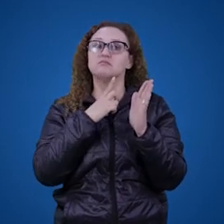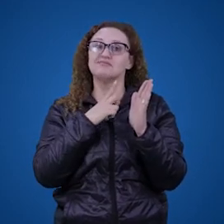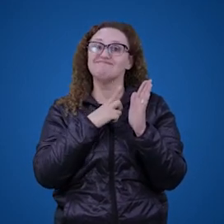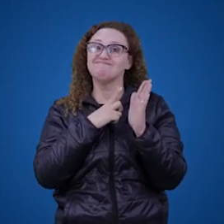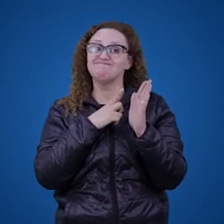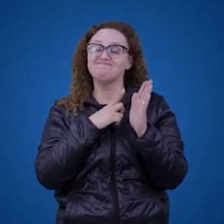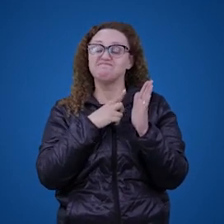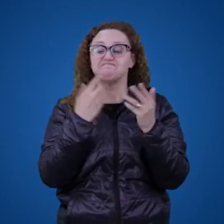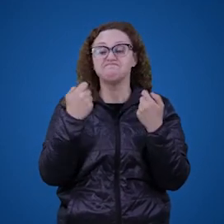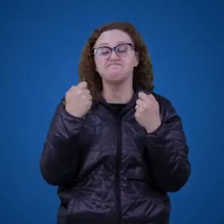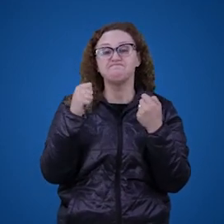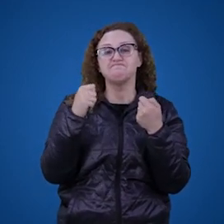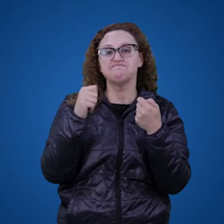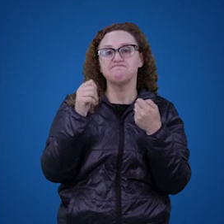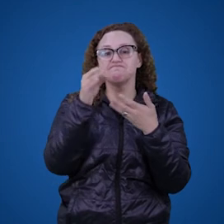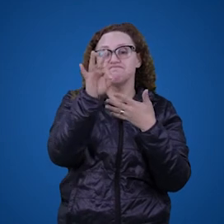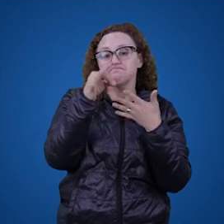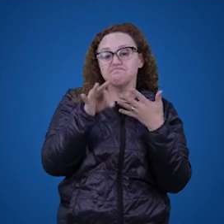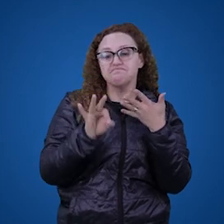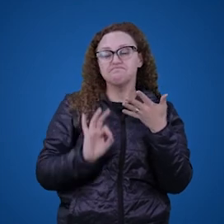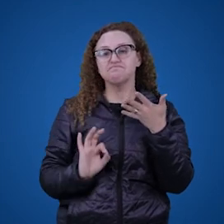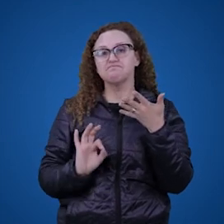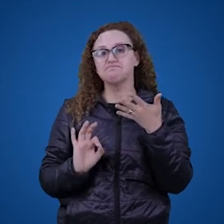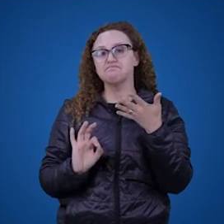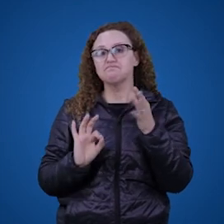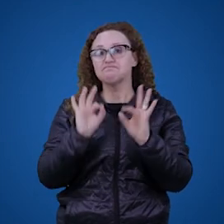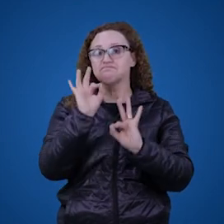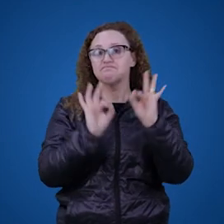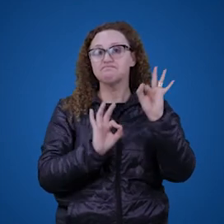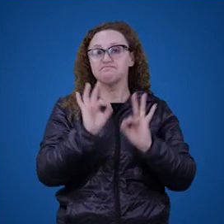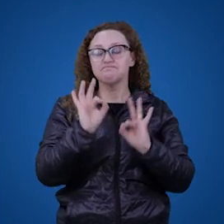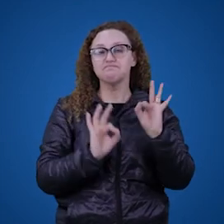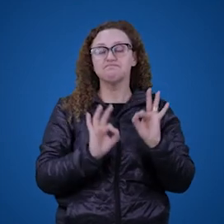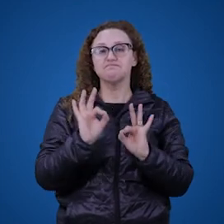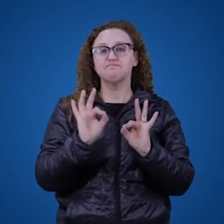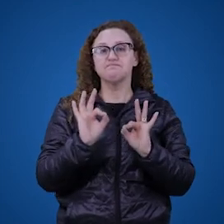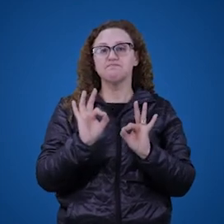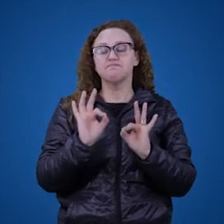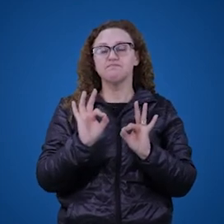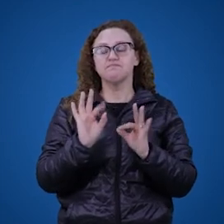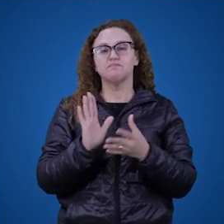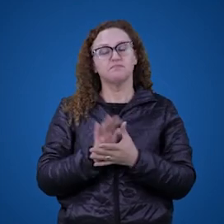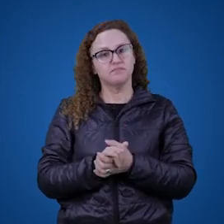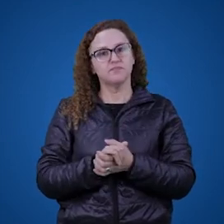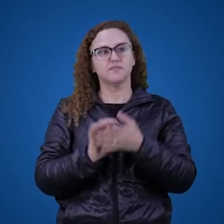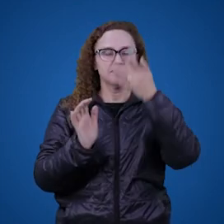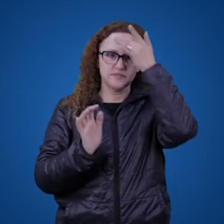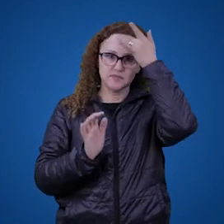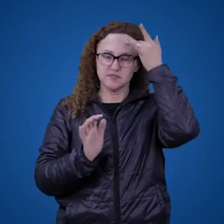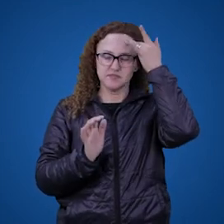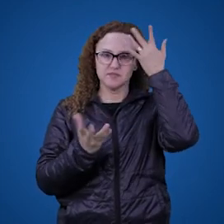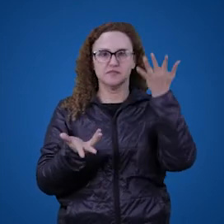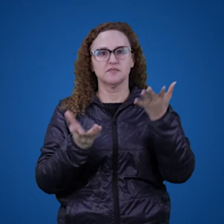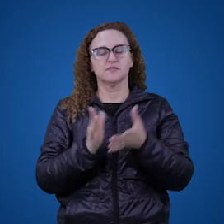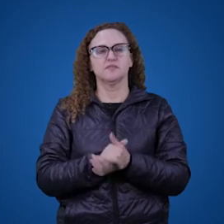nós tendemos a corrigi-las como a gente faria no jogo de xadrez. Nós tendemos a corrigir as pessoas.